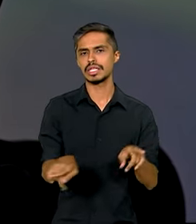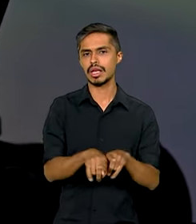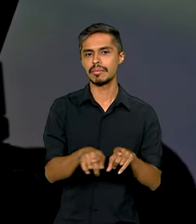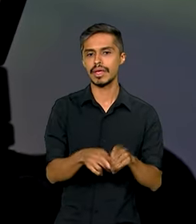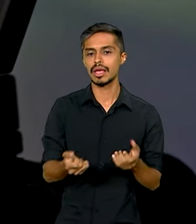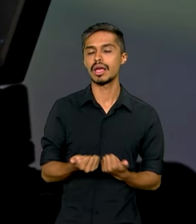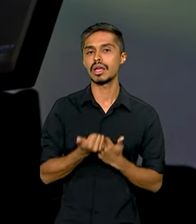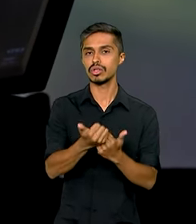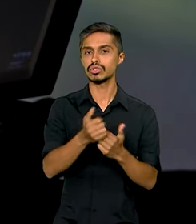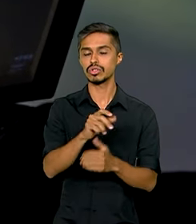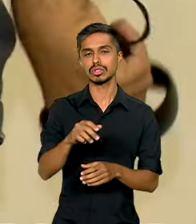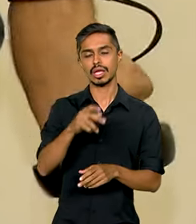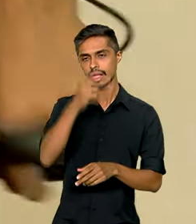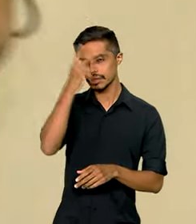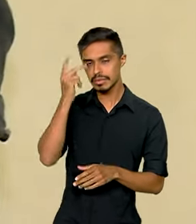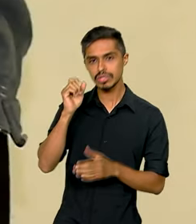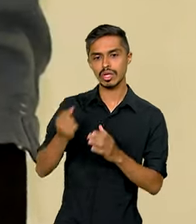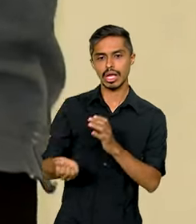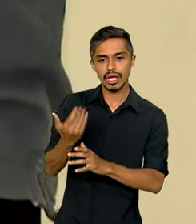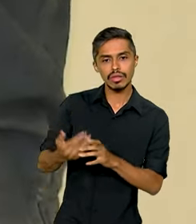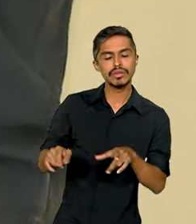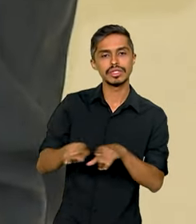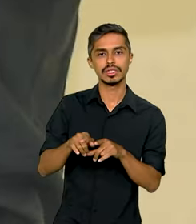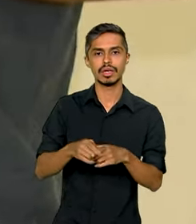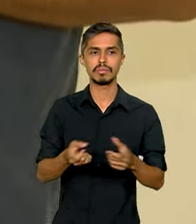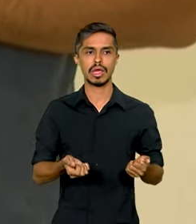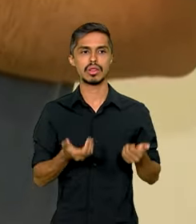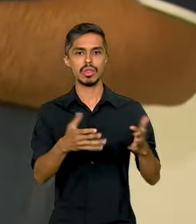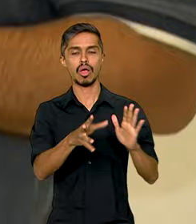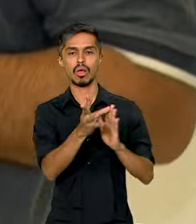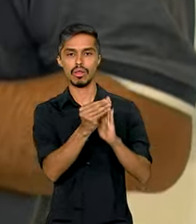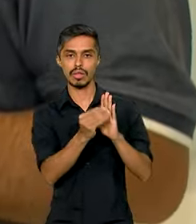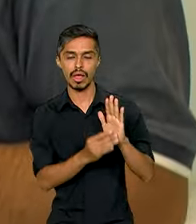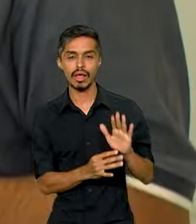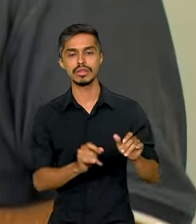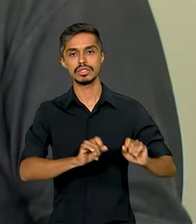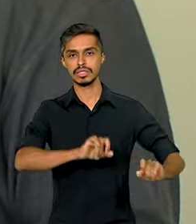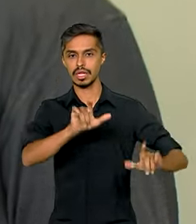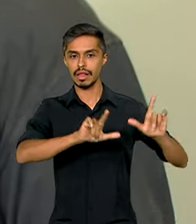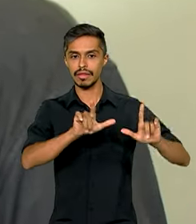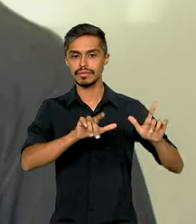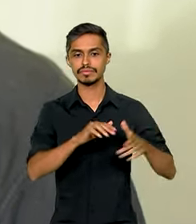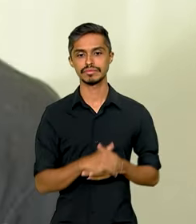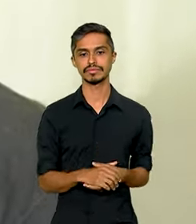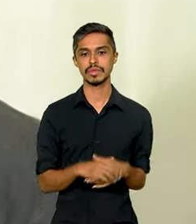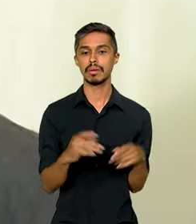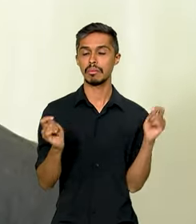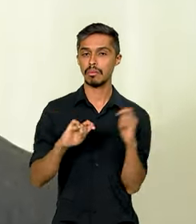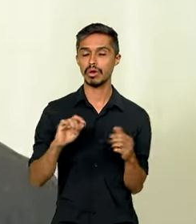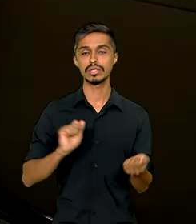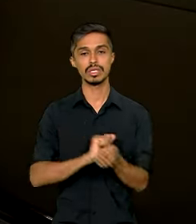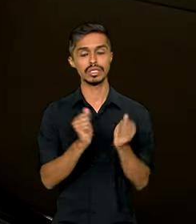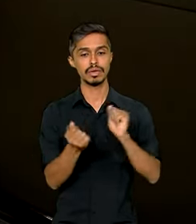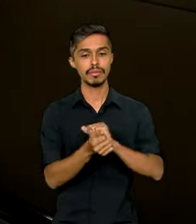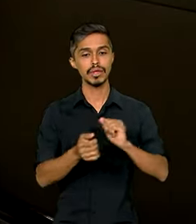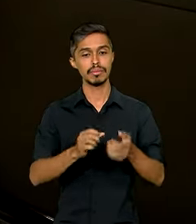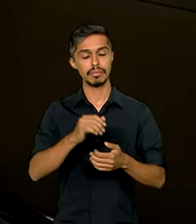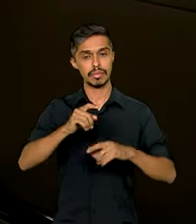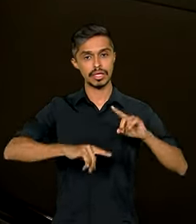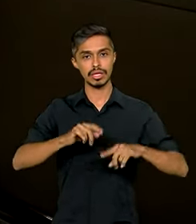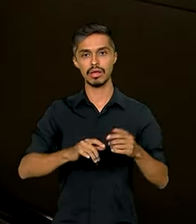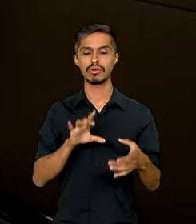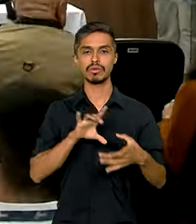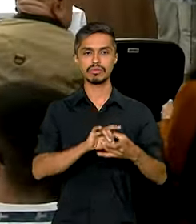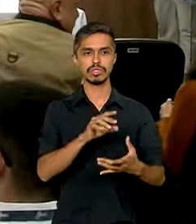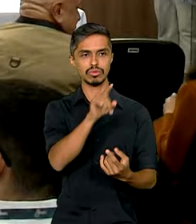também para que os produtores e os fornecedores de conteúdos audiovisuais possam adequar o material de acordo com